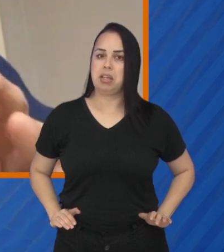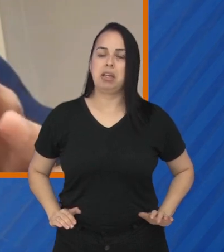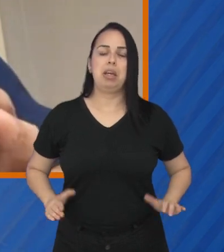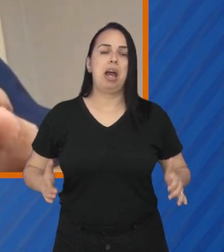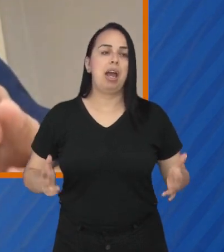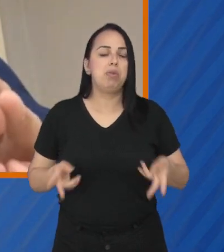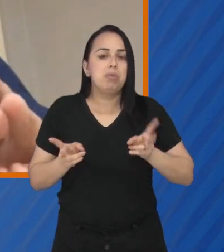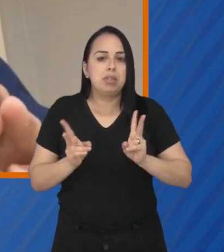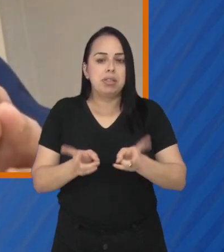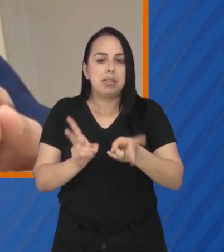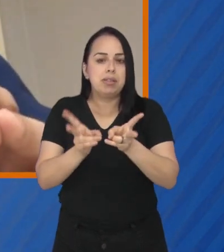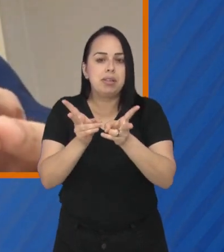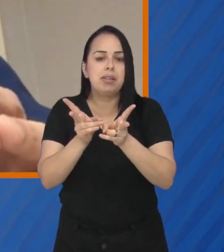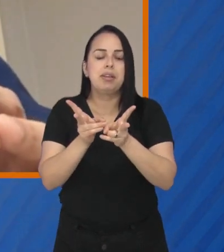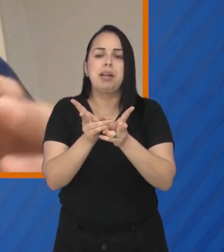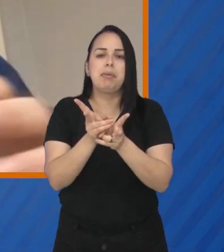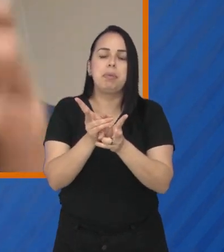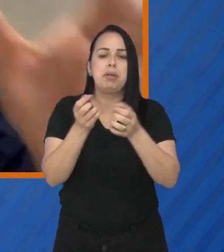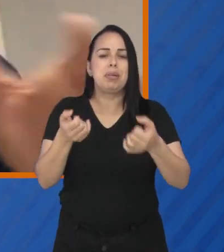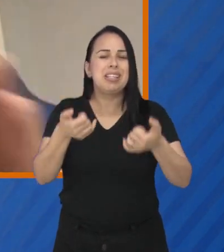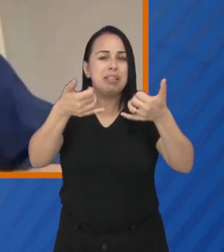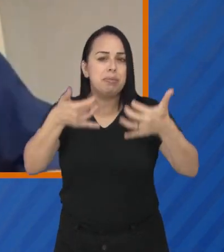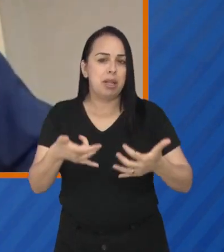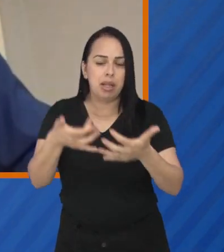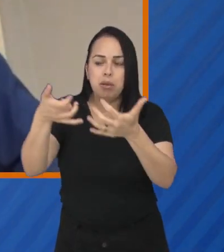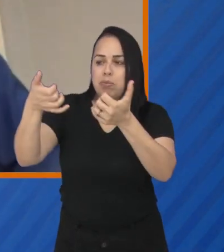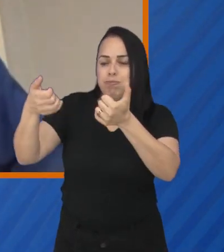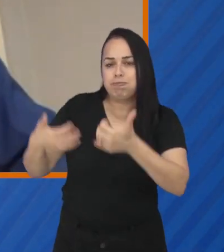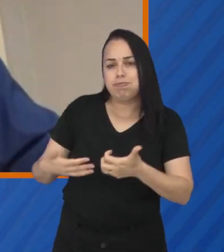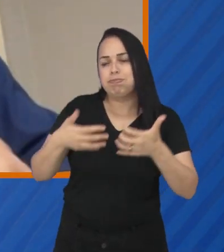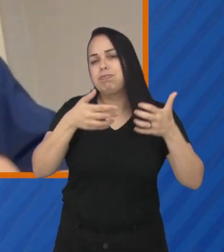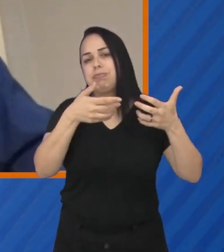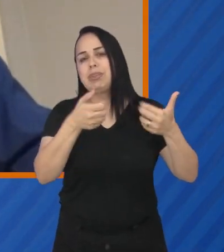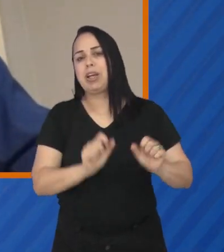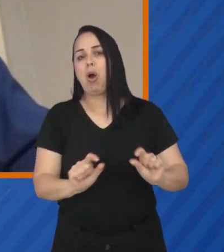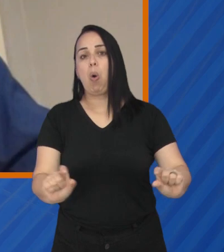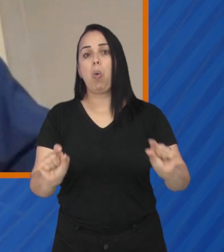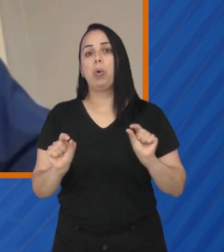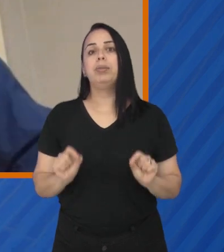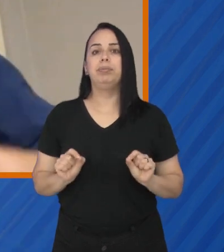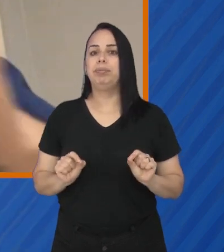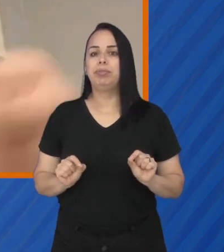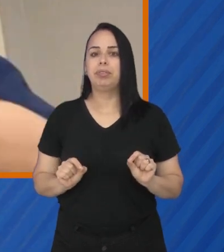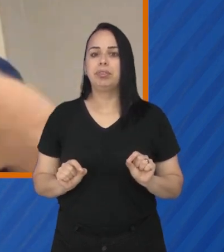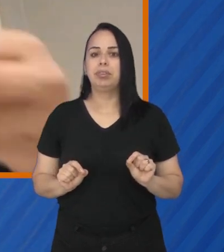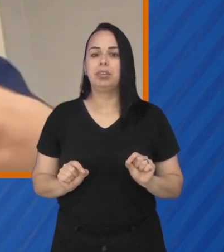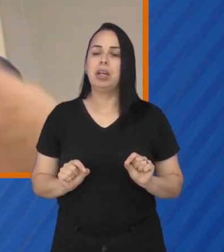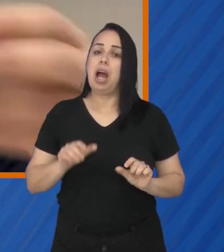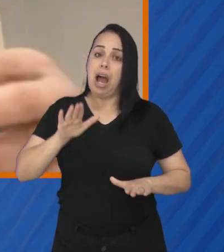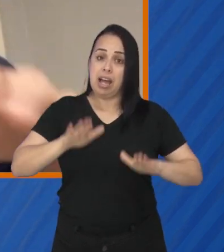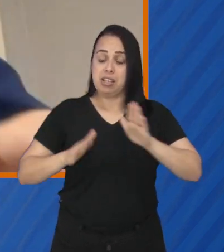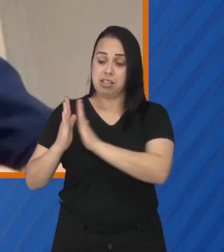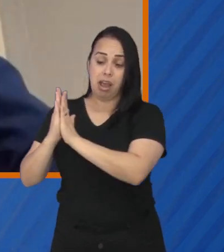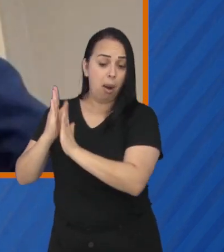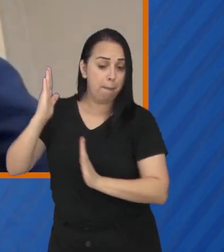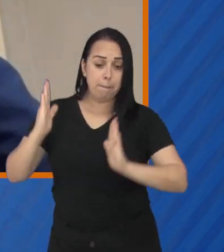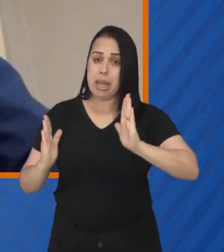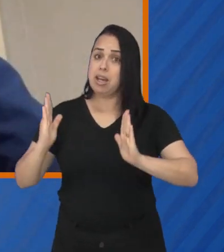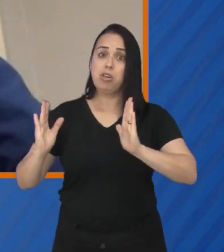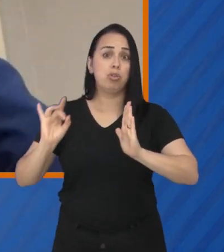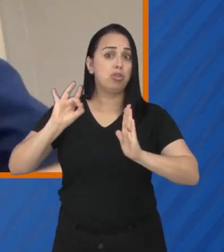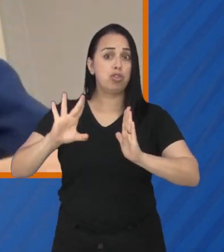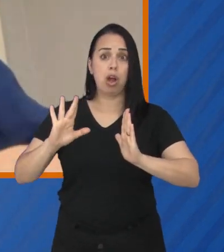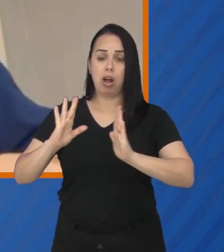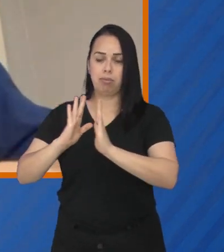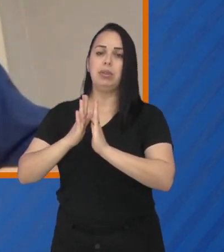que rotular, que assim, eu sempre procuro explicar para as pessoas que, às vezes, tem condições que eu estou passando que são